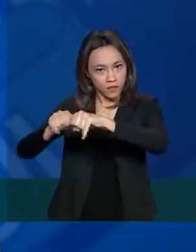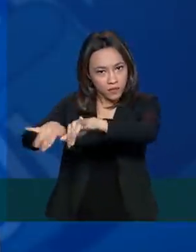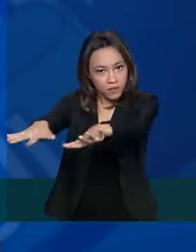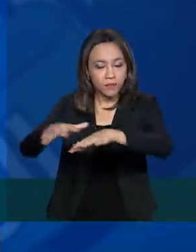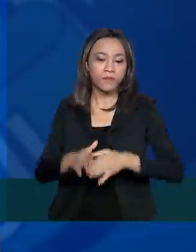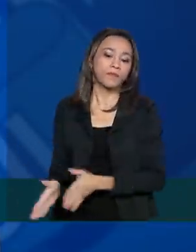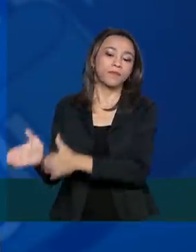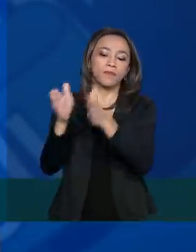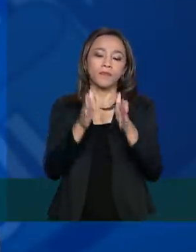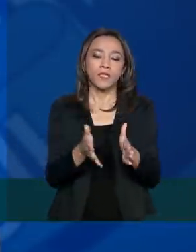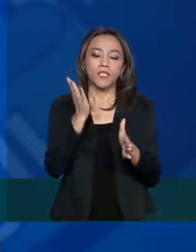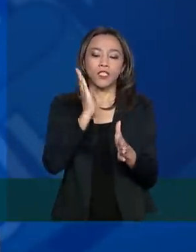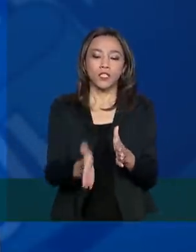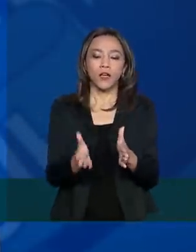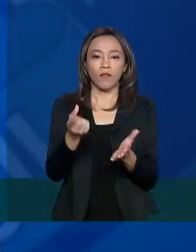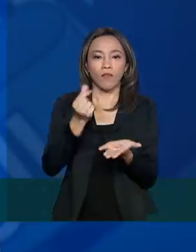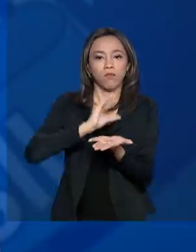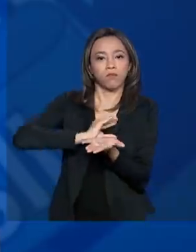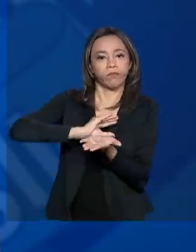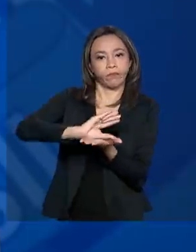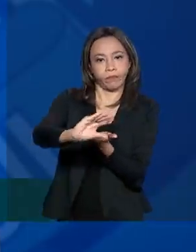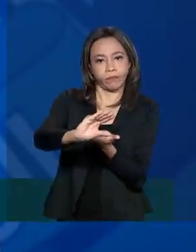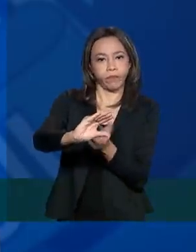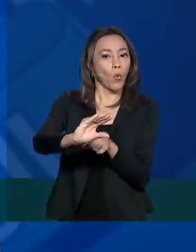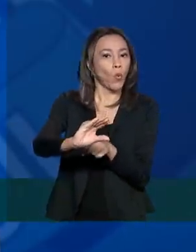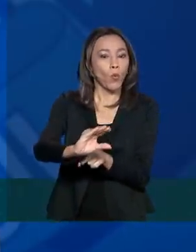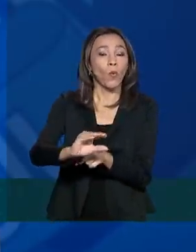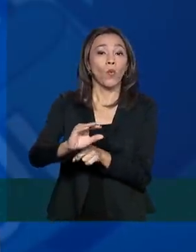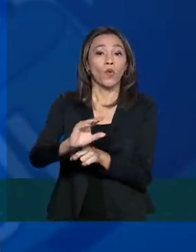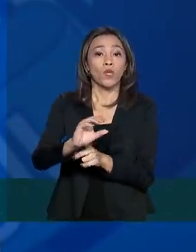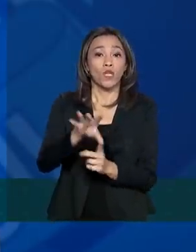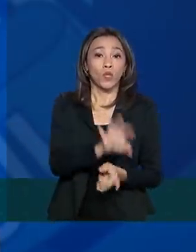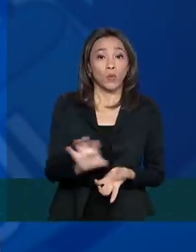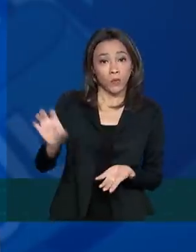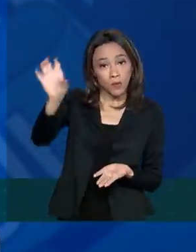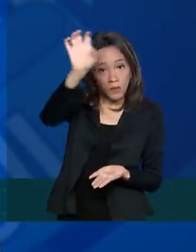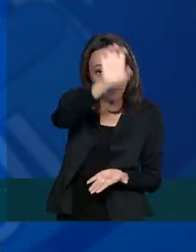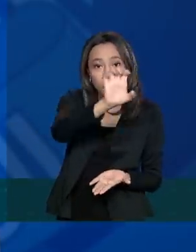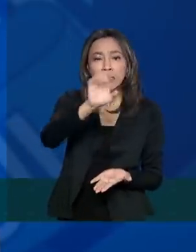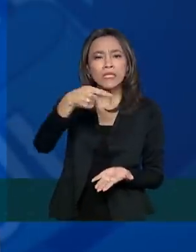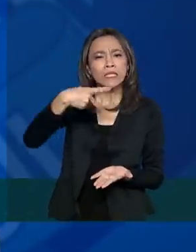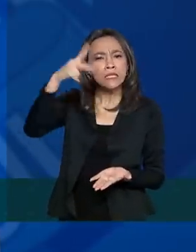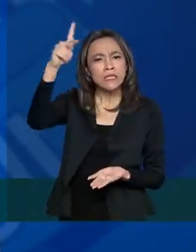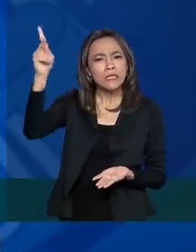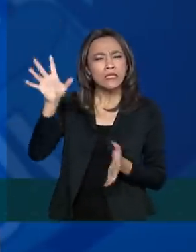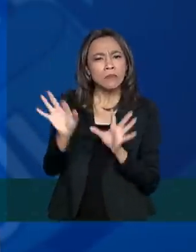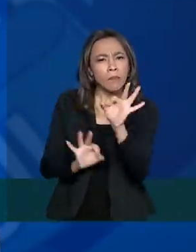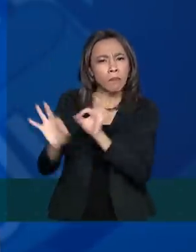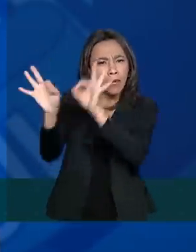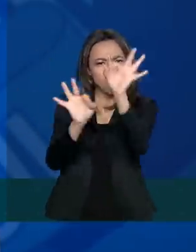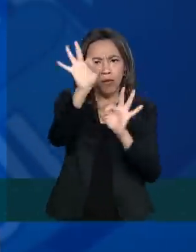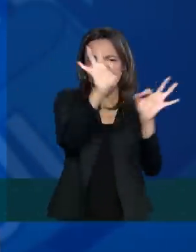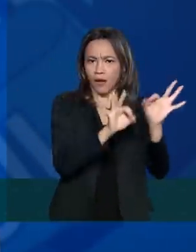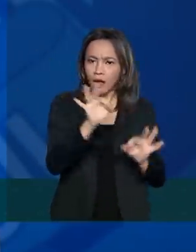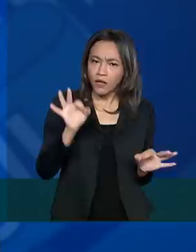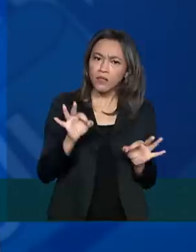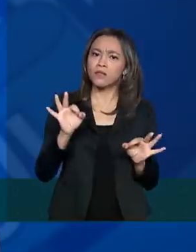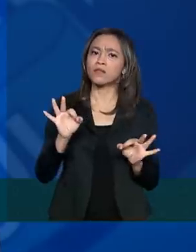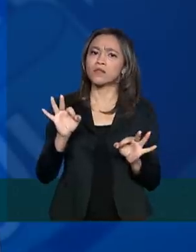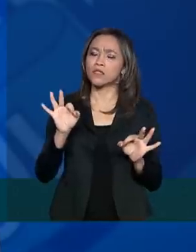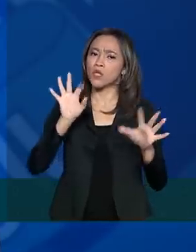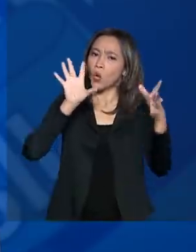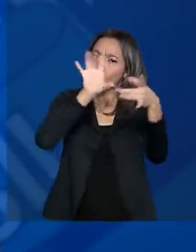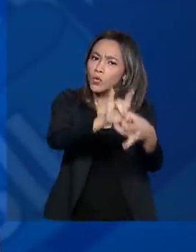Foram destinados recursos para que os entes federativos se preparassem para o enfrentamento de acordo com a realidade